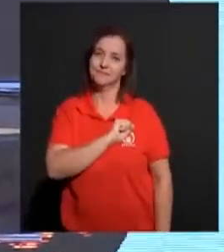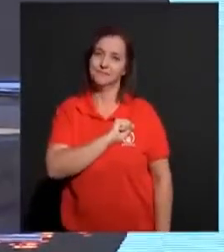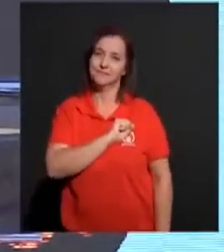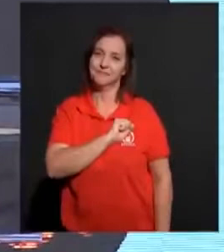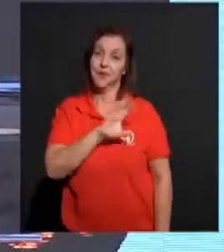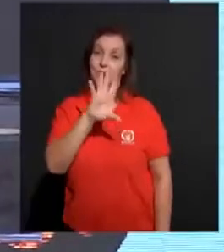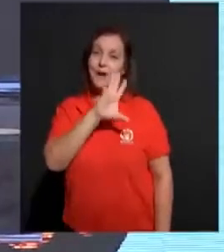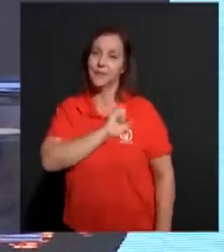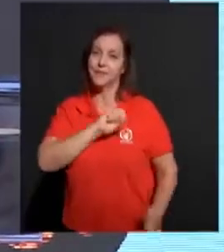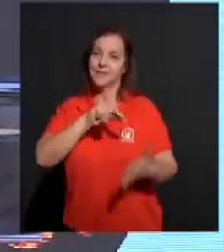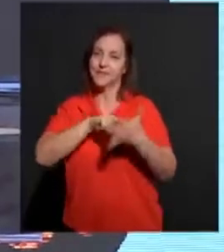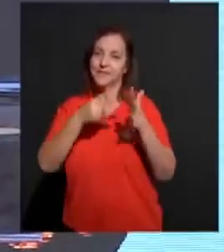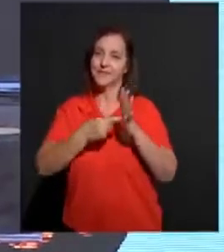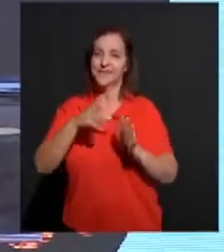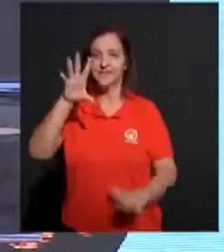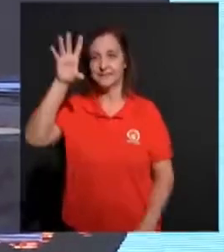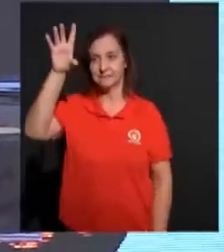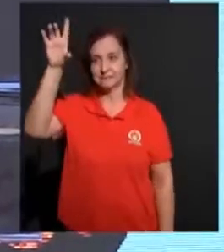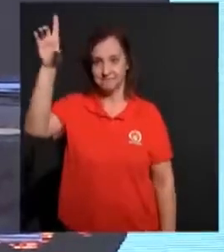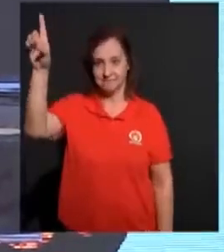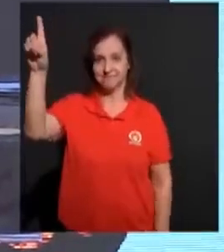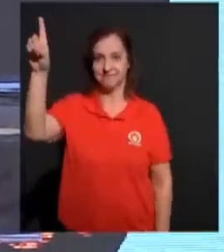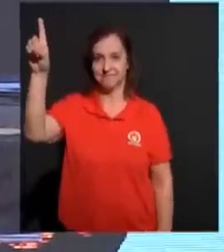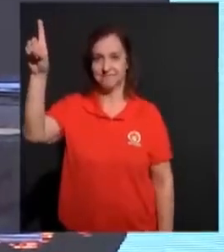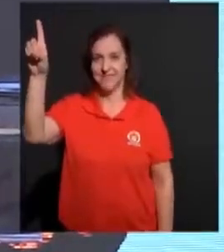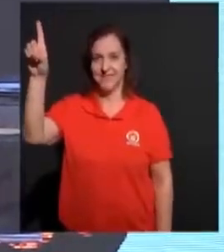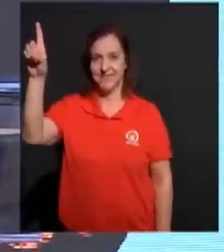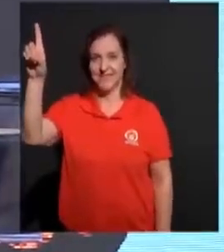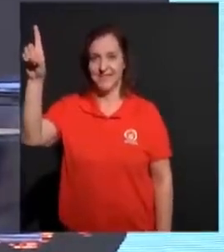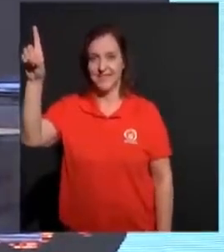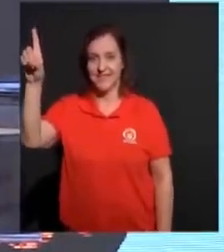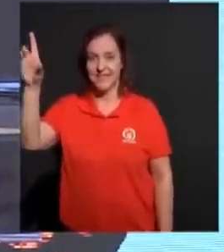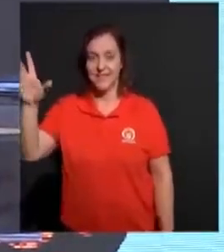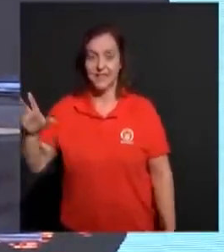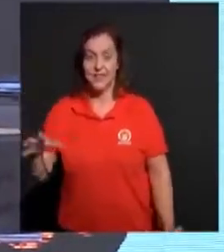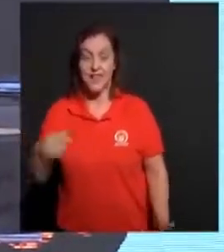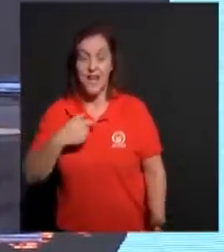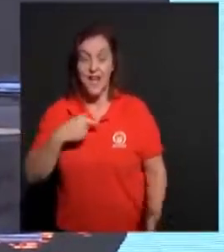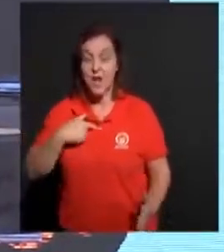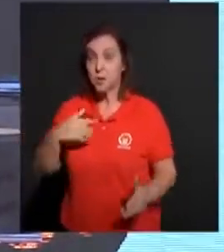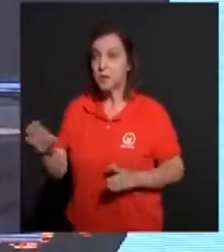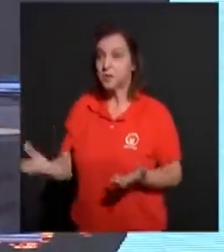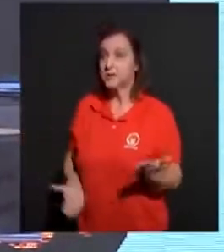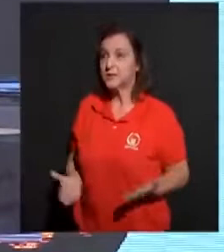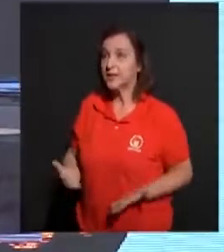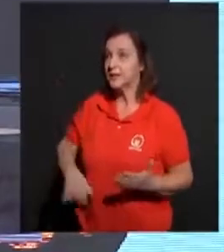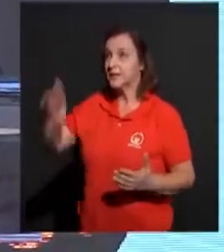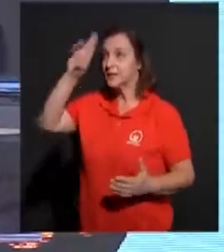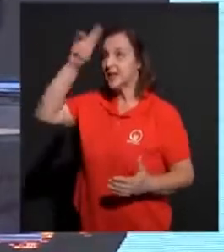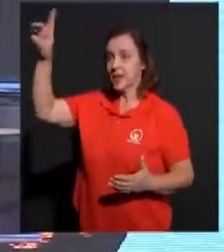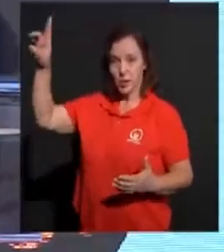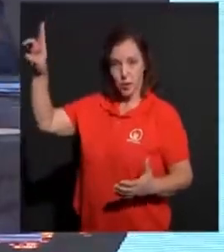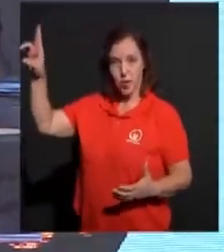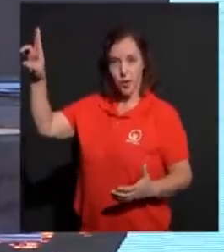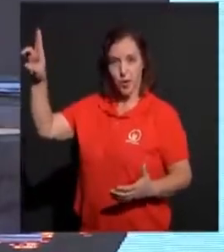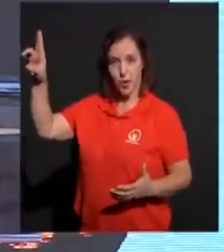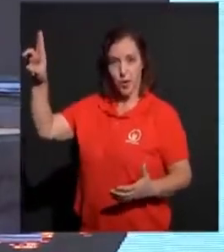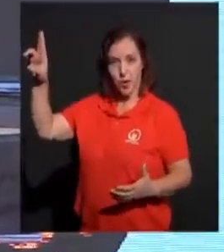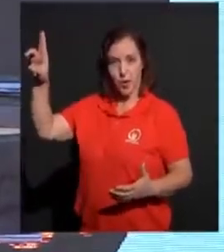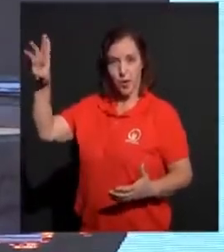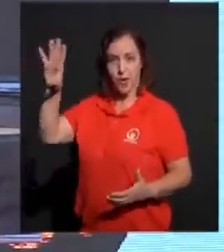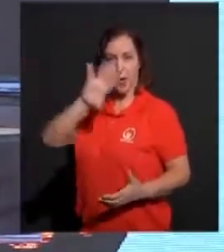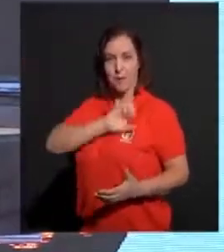É o nosso Deus. E se nós dizemos que fazemos as coisas para o nosso Deus. E não fazemos com a motivação certa. E não fazemos com Ele.